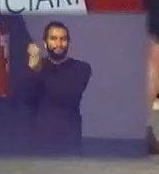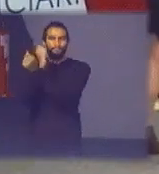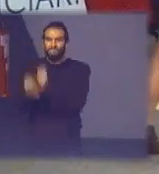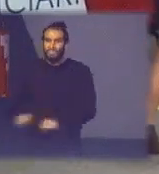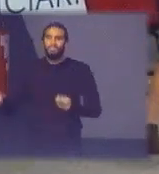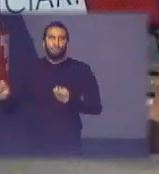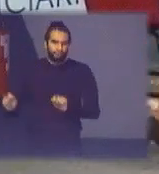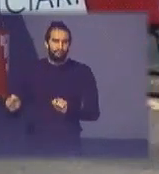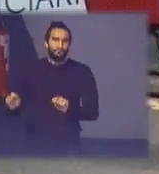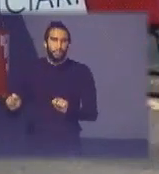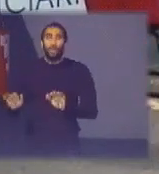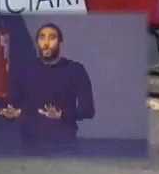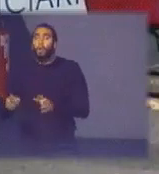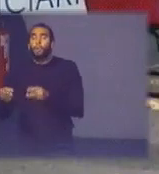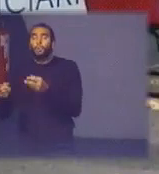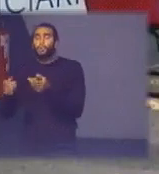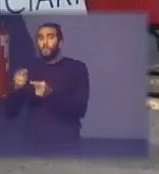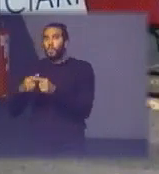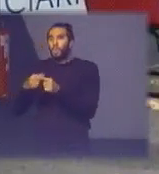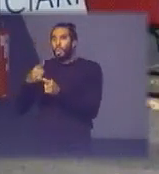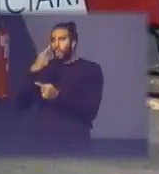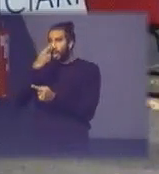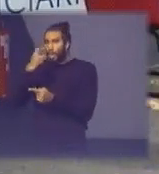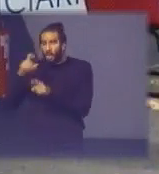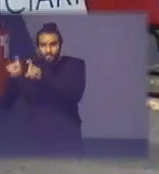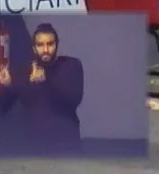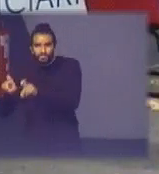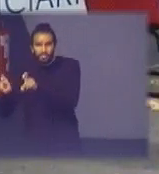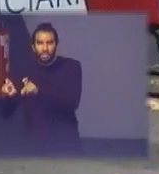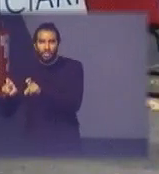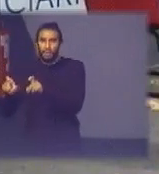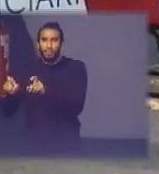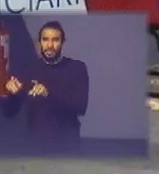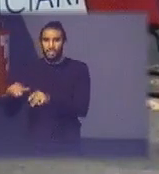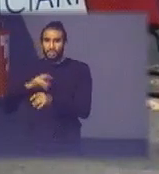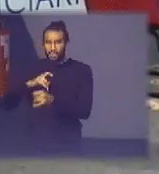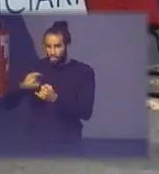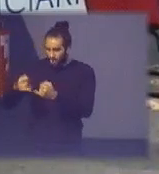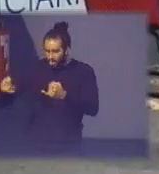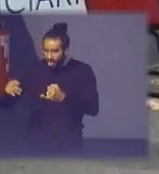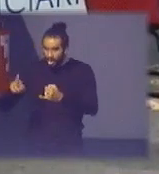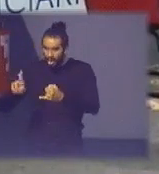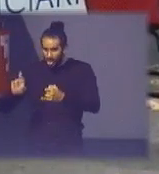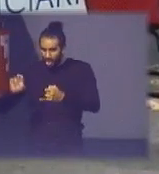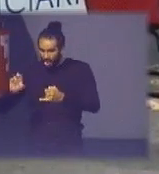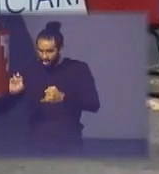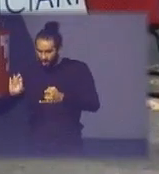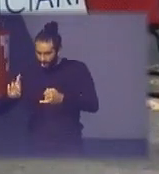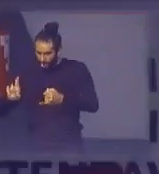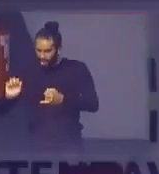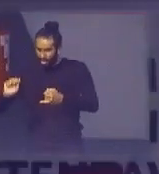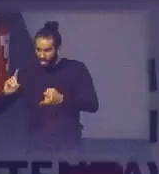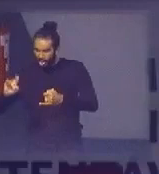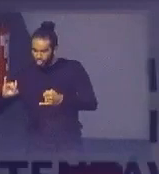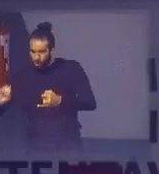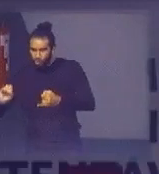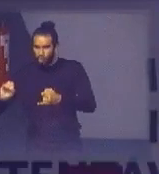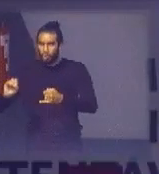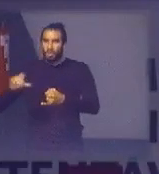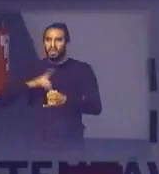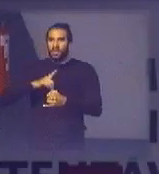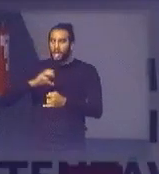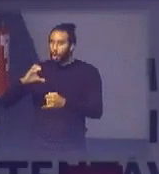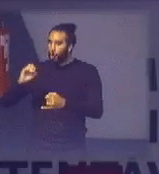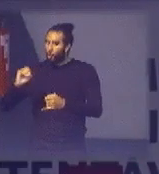sucata eletrônica ali é um tubo de raio catódico que a gente circulou esse tubo de raio catódico ele tem cromo cádmio o